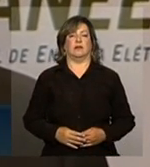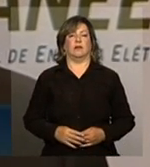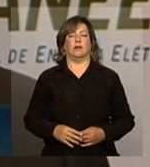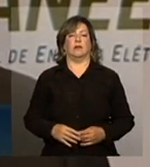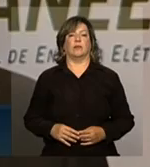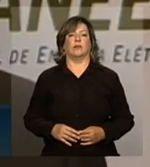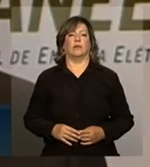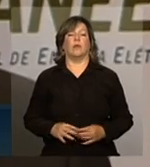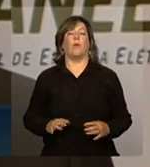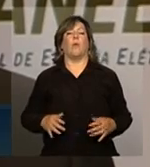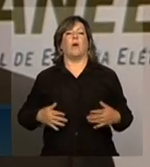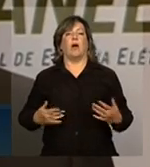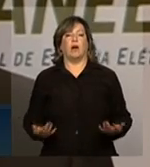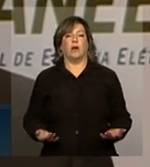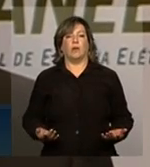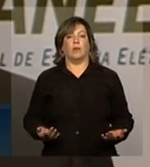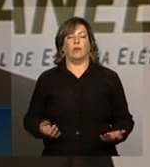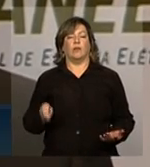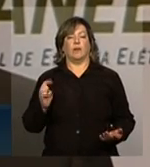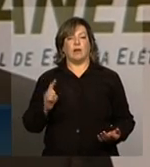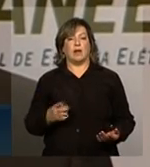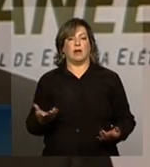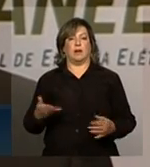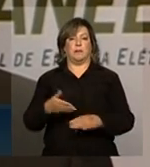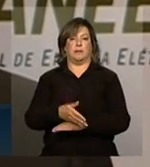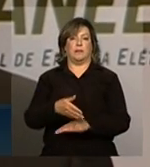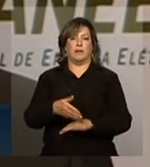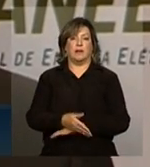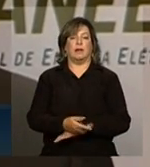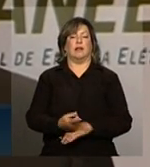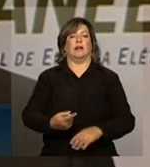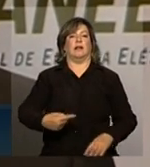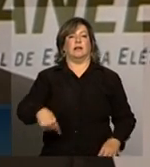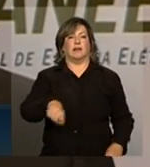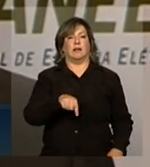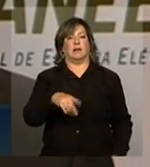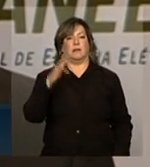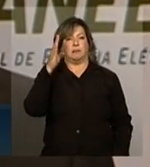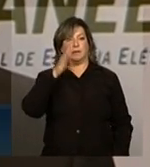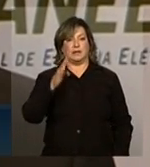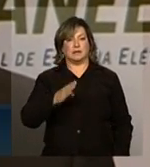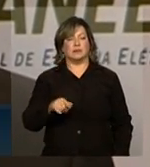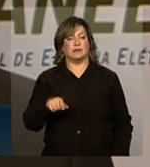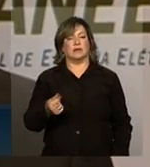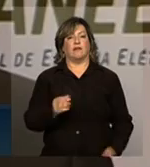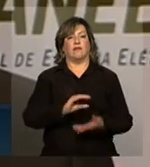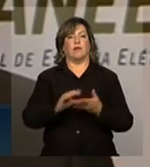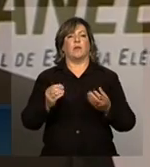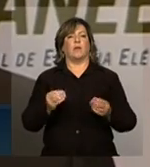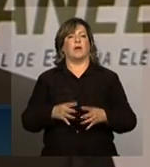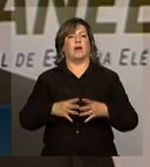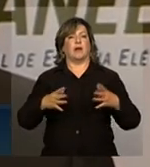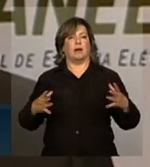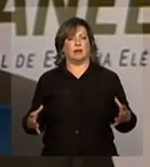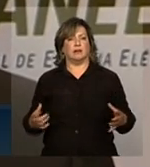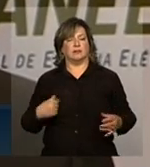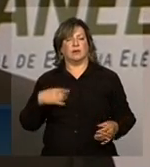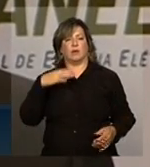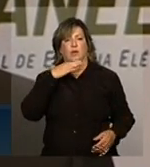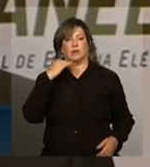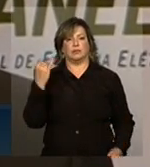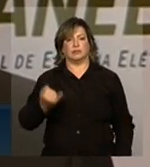qual é a participação deles no Brasil? Isso é um investimento muito grande, eu acho que é um marco